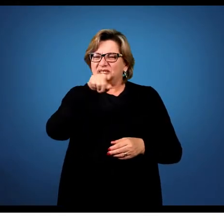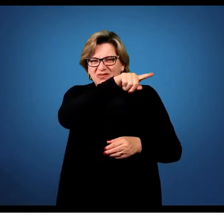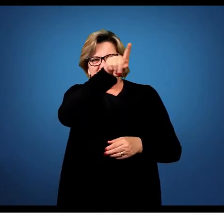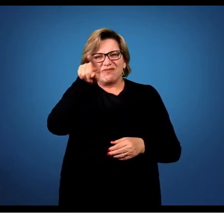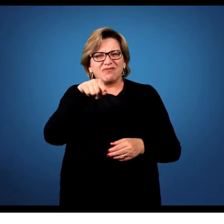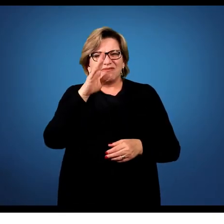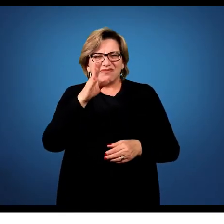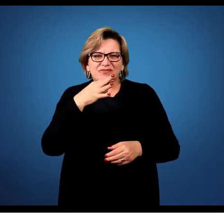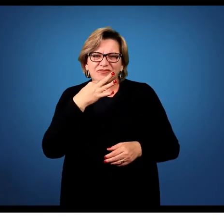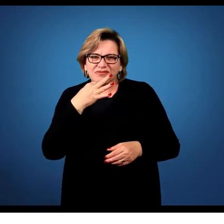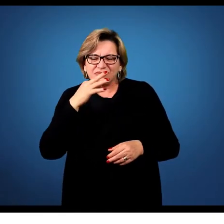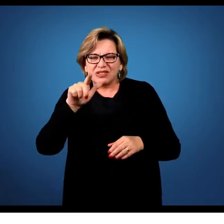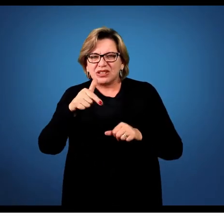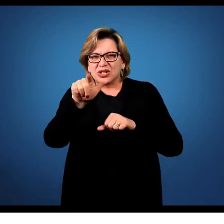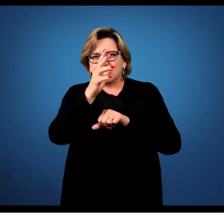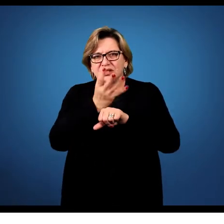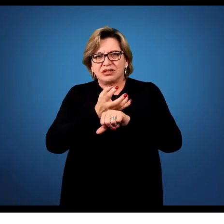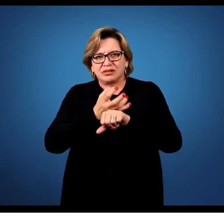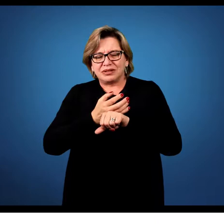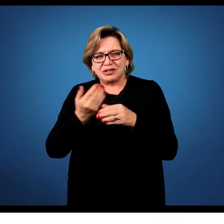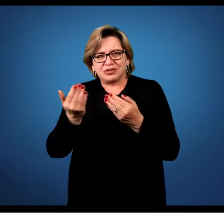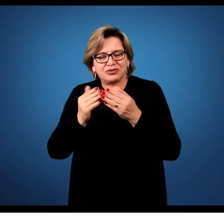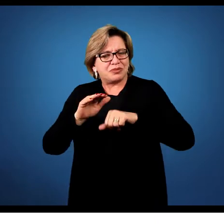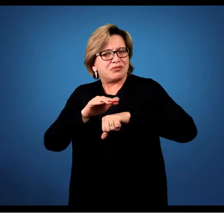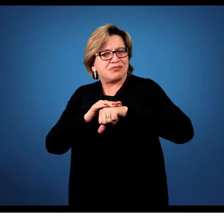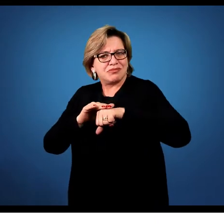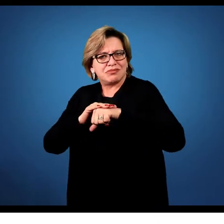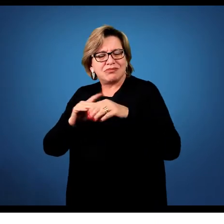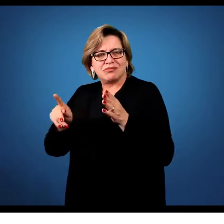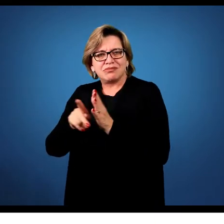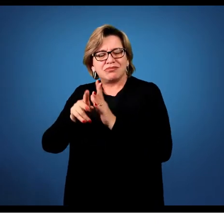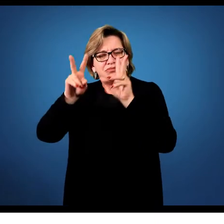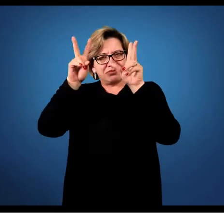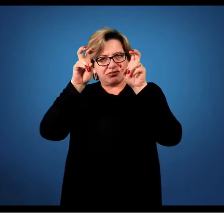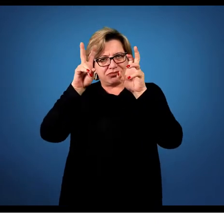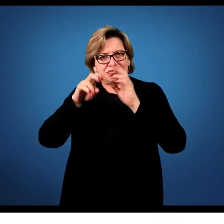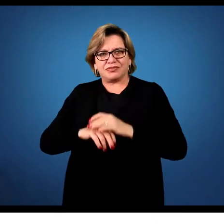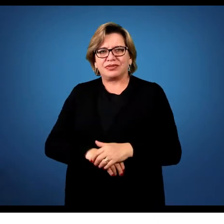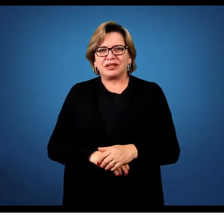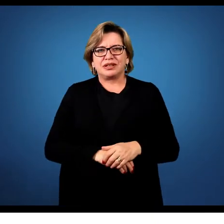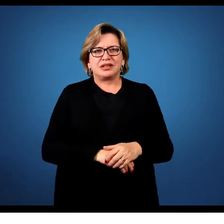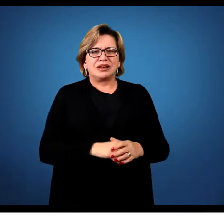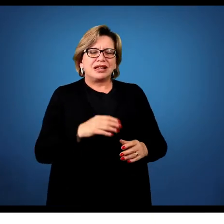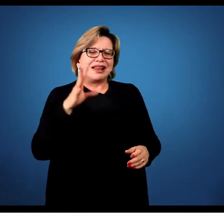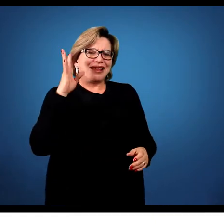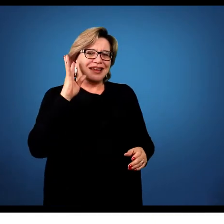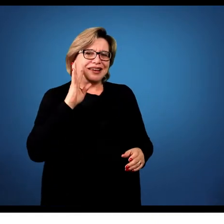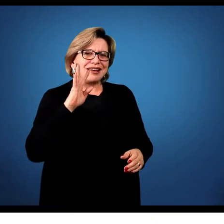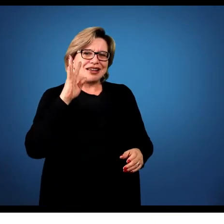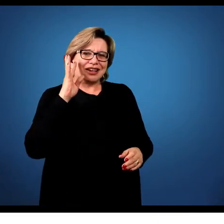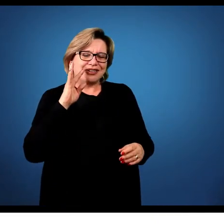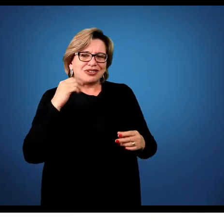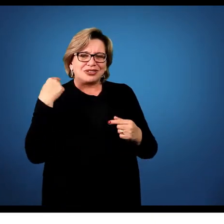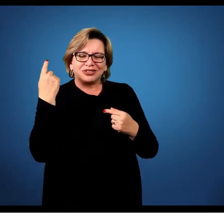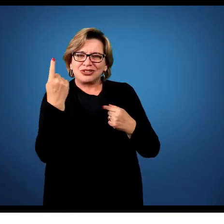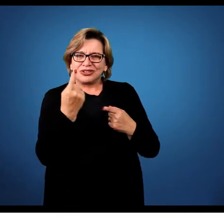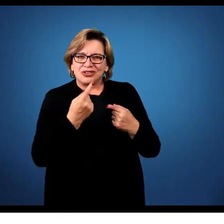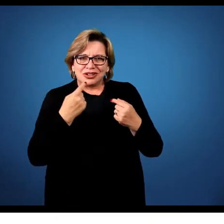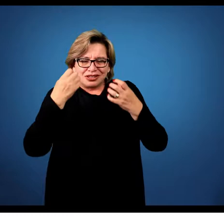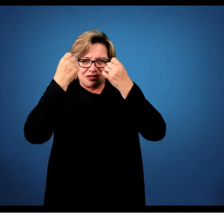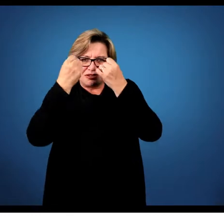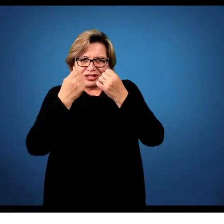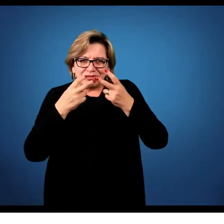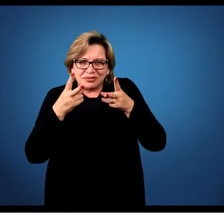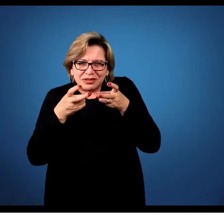disciplinas, que vai dialogar um pouquinho nesse assunto. É bacana quando a gente fala de percepção e nas nossas trocas de